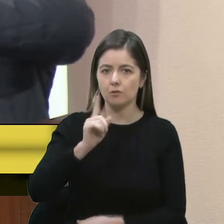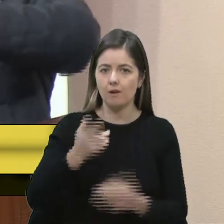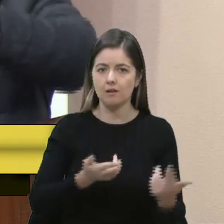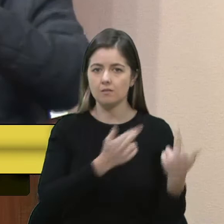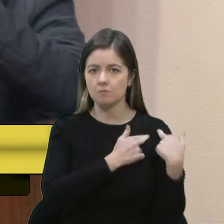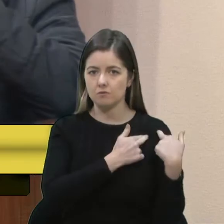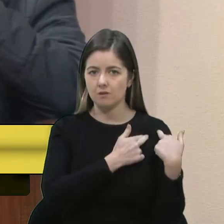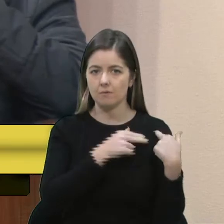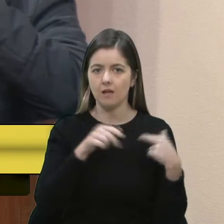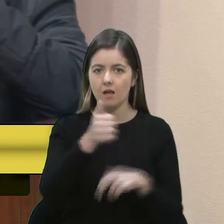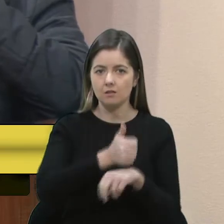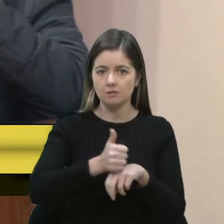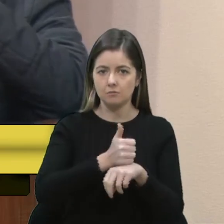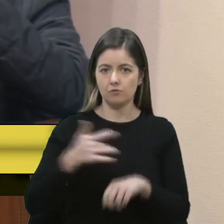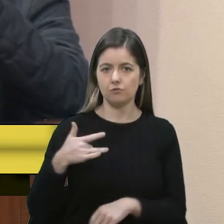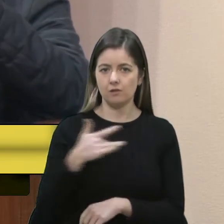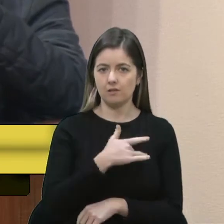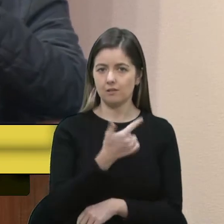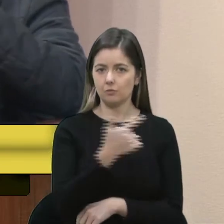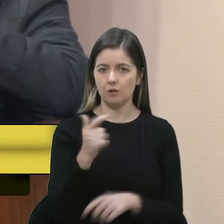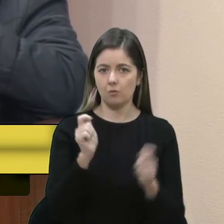incompetentes por...